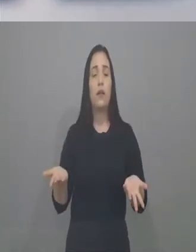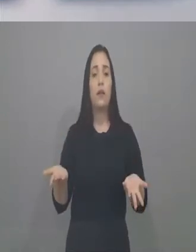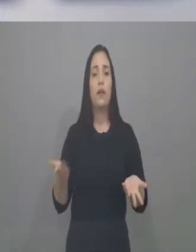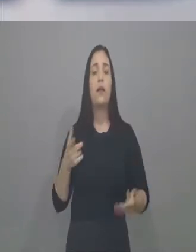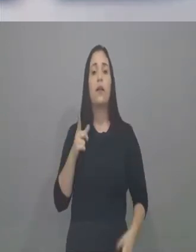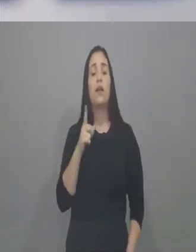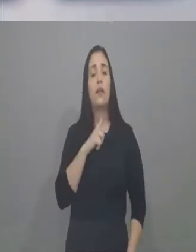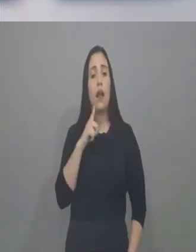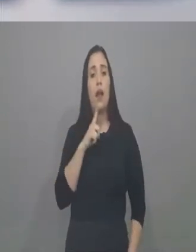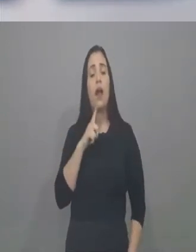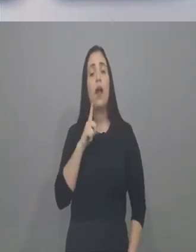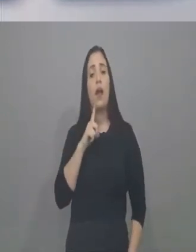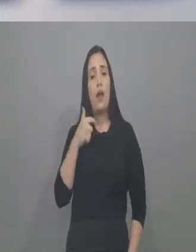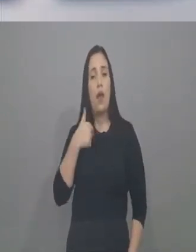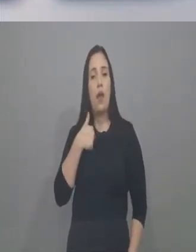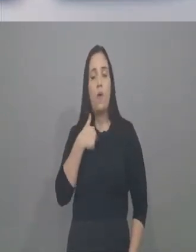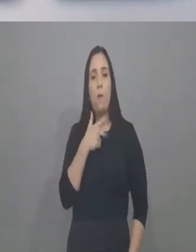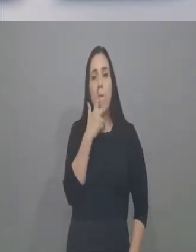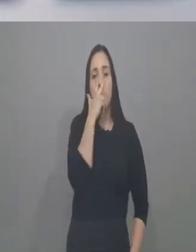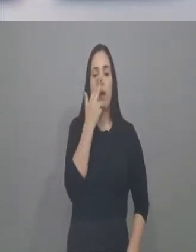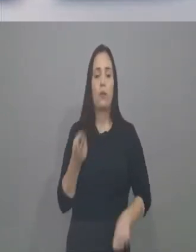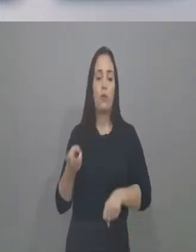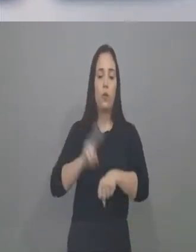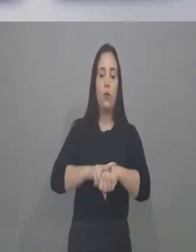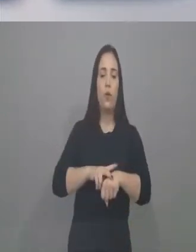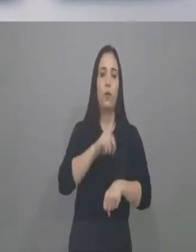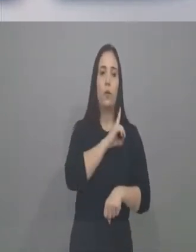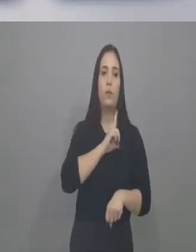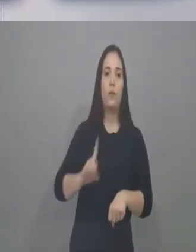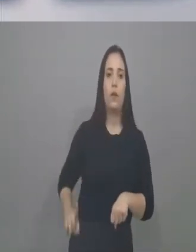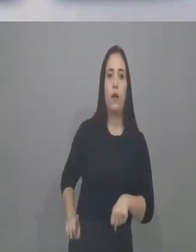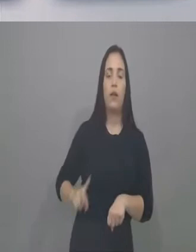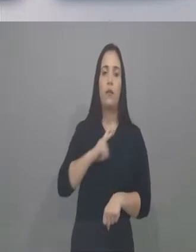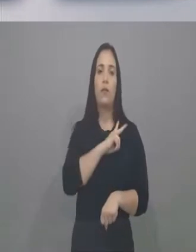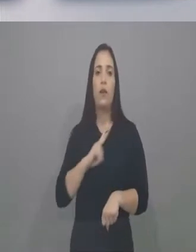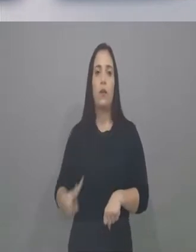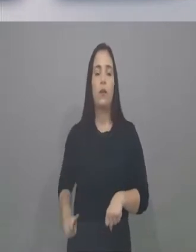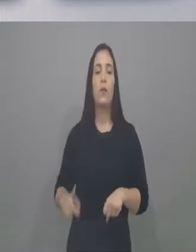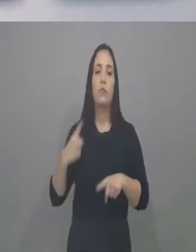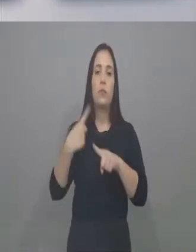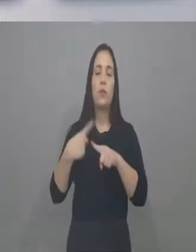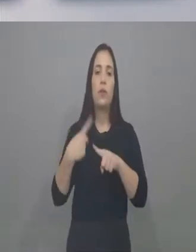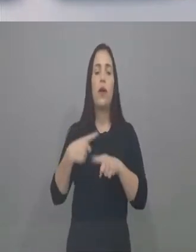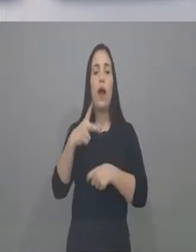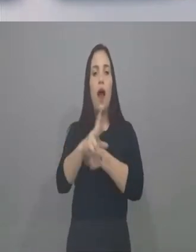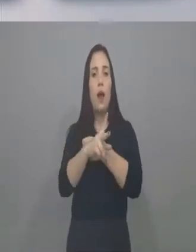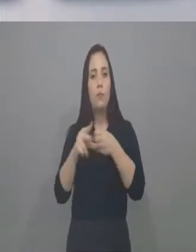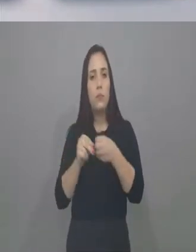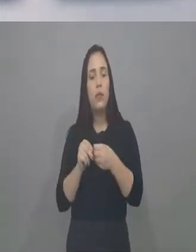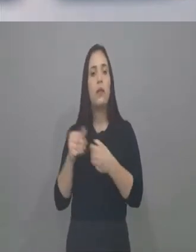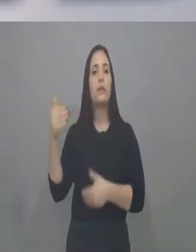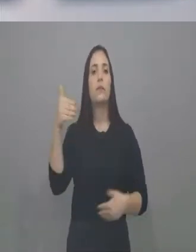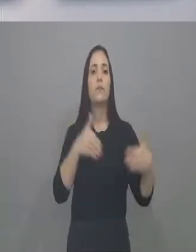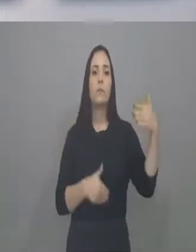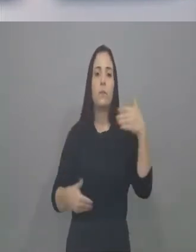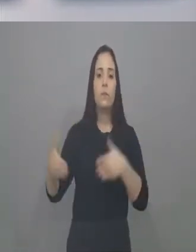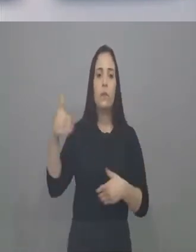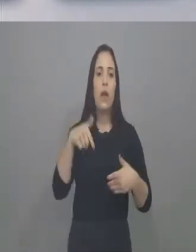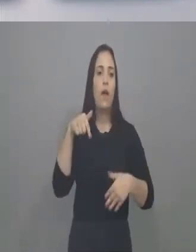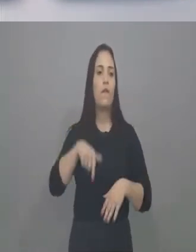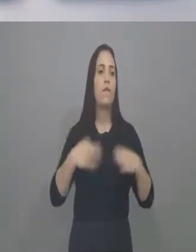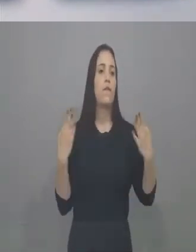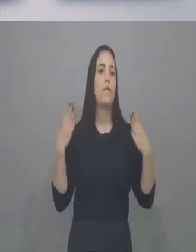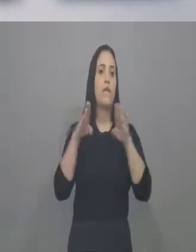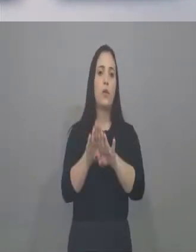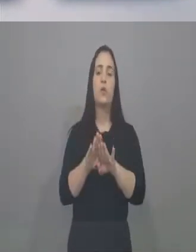me considero um deputado vereador. Por quê? Porque eu atendo diariamente, é no meu gabinete, também no meu escritório, nunca fechou,